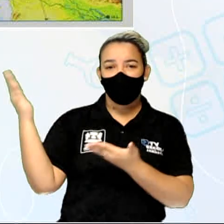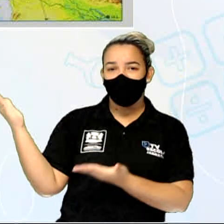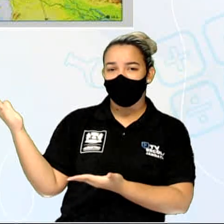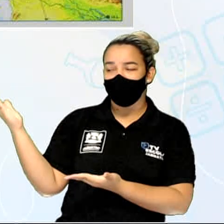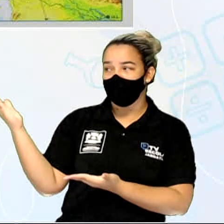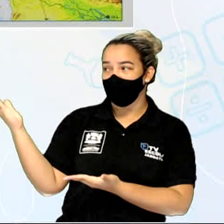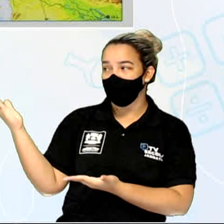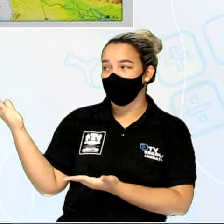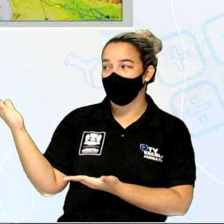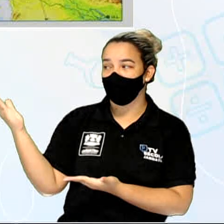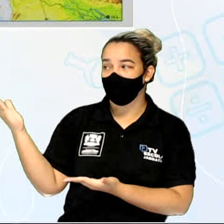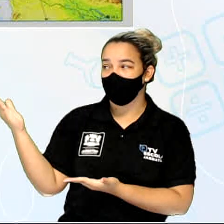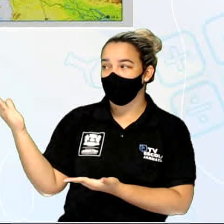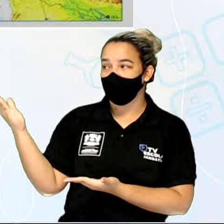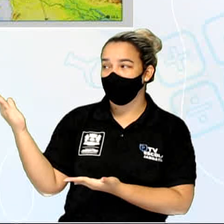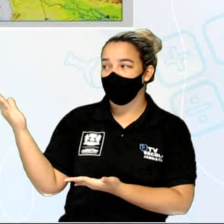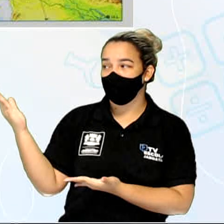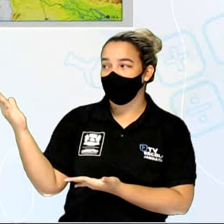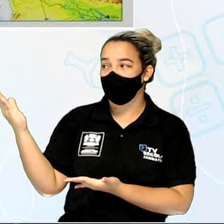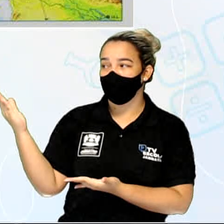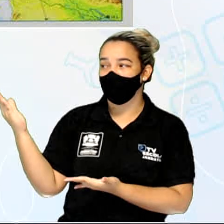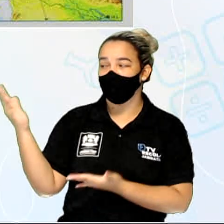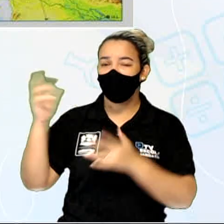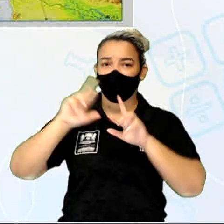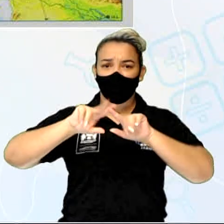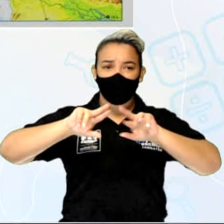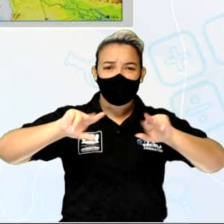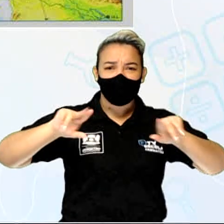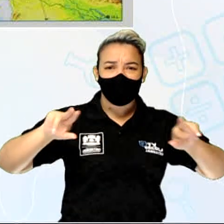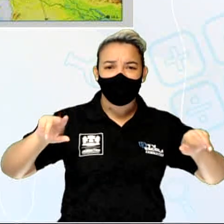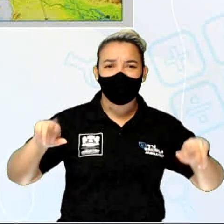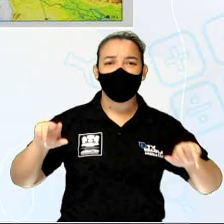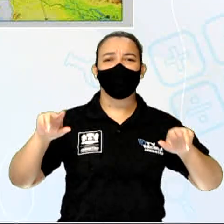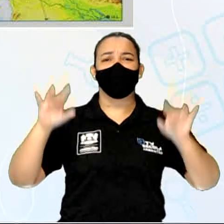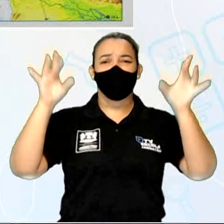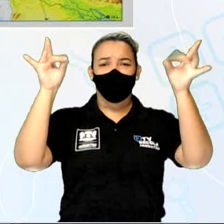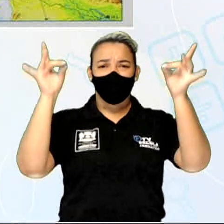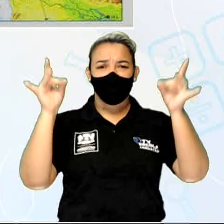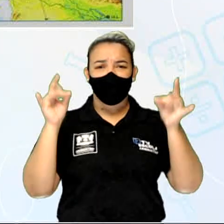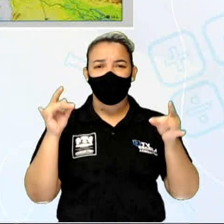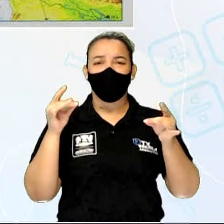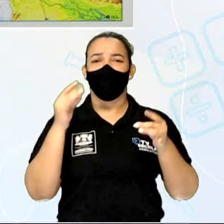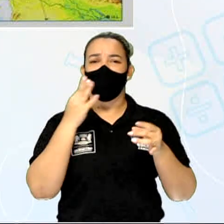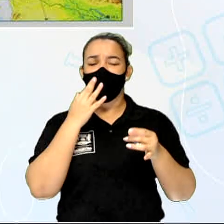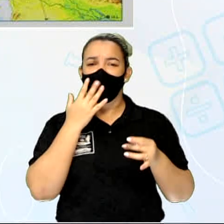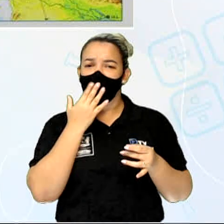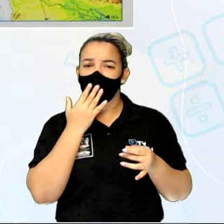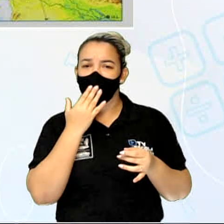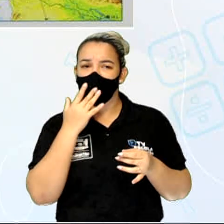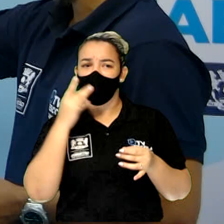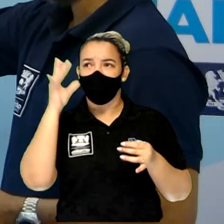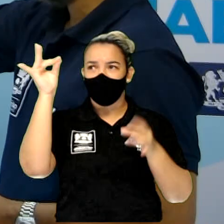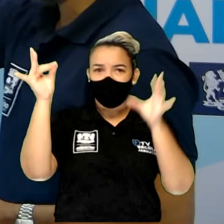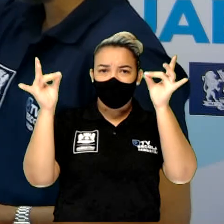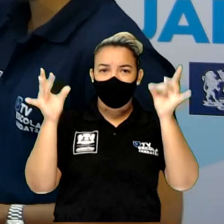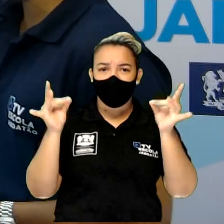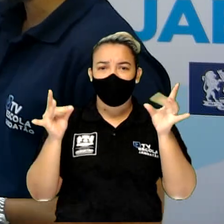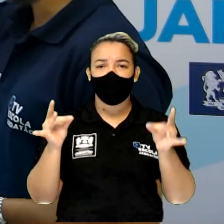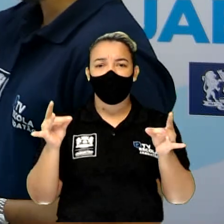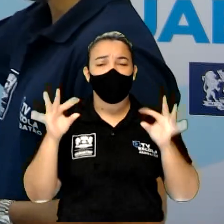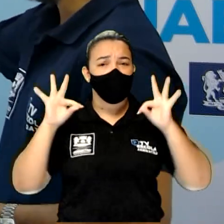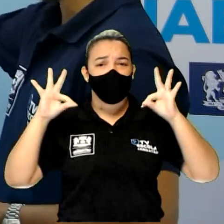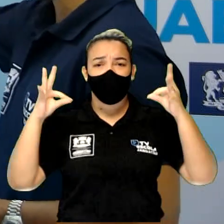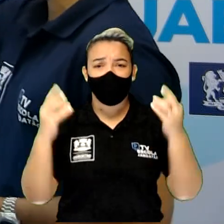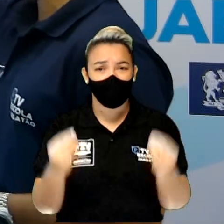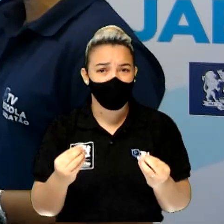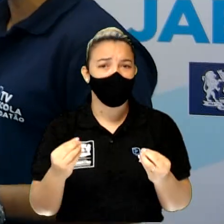Sardenha, Sicília, Córcega e de Creta. No mar Egeu, o arquipélago grego. Então, a gente tem tudo isso aqui